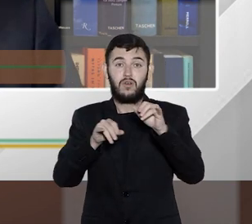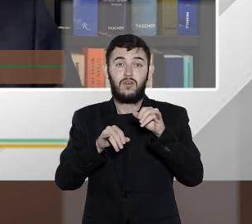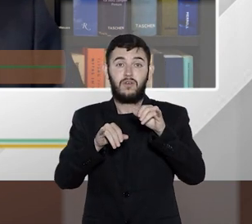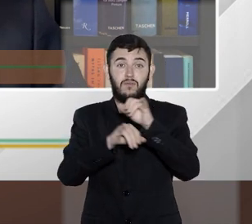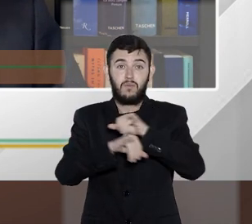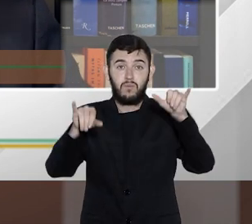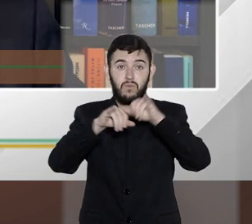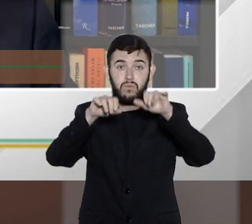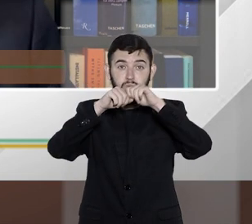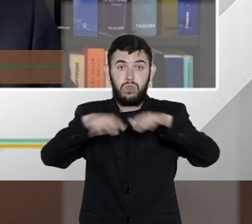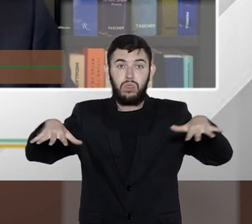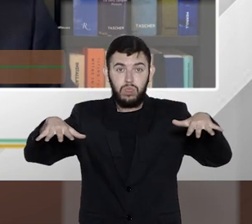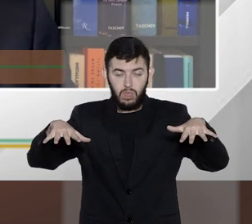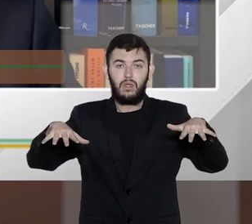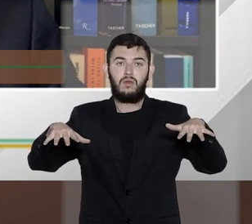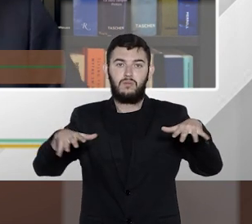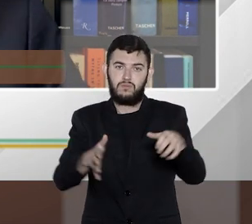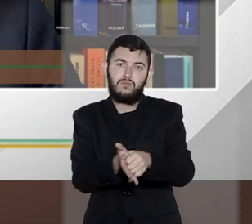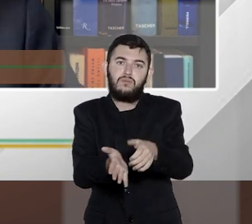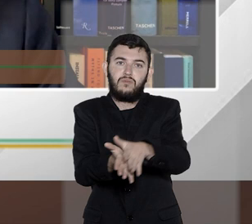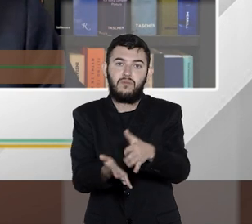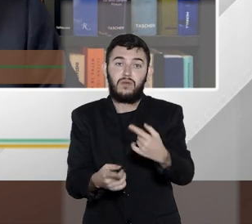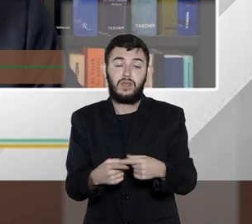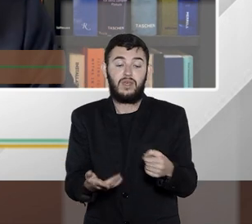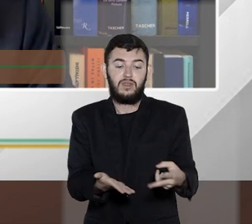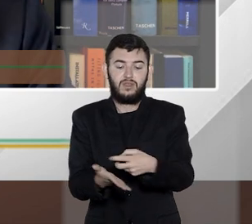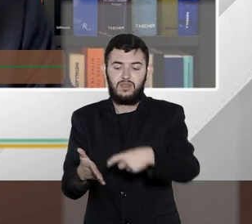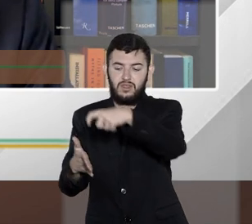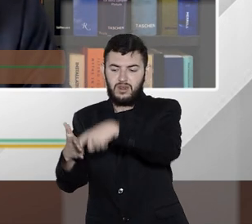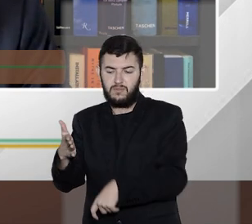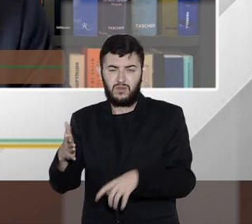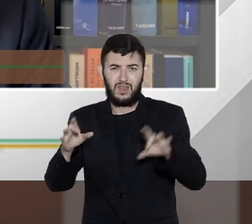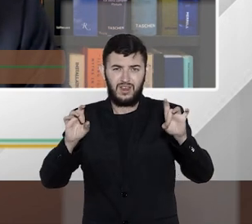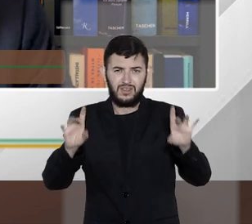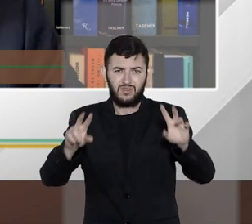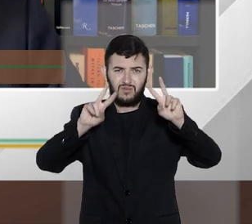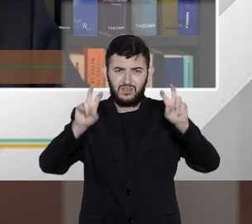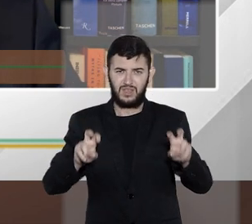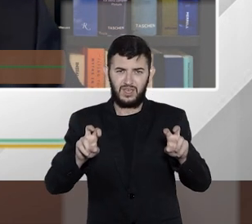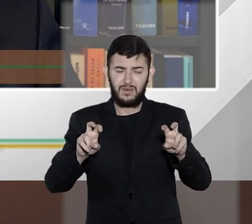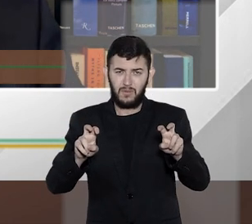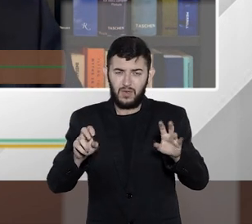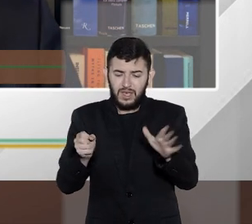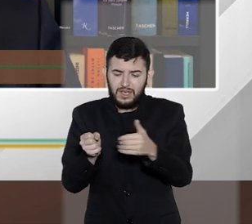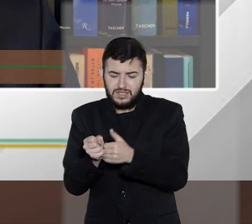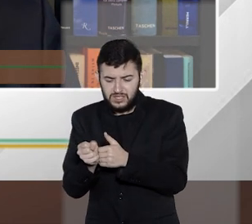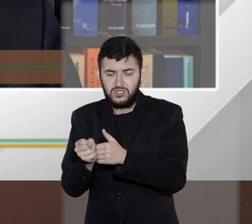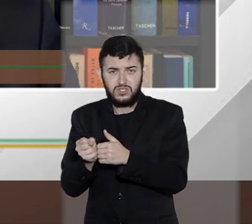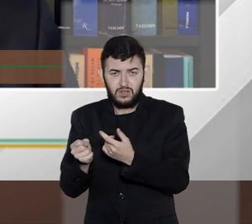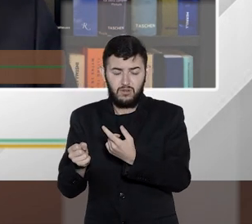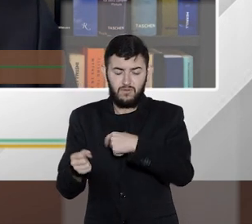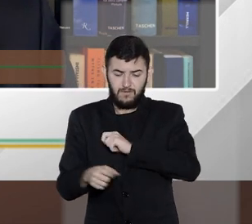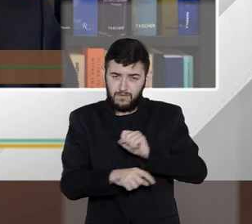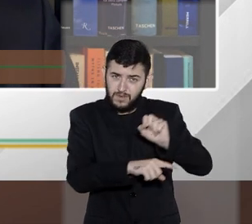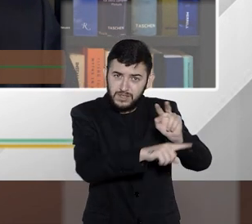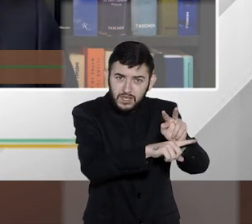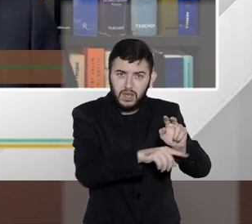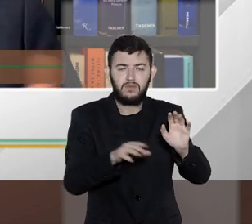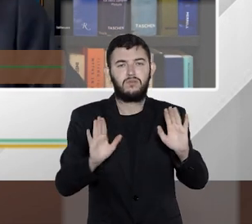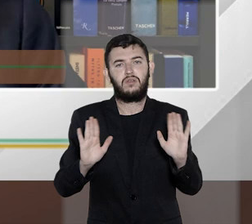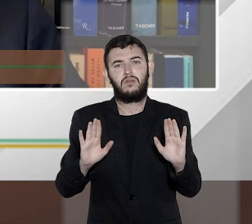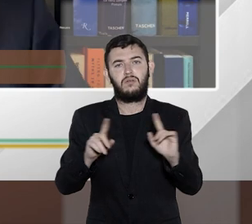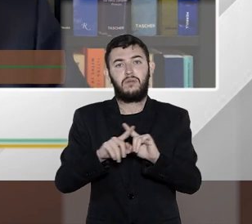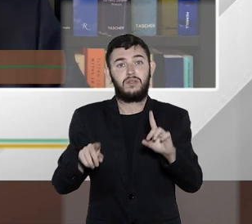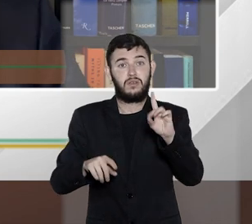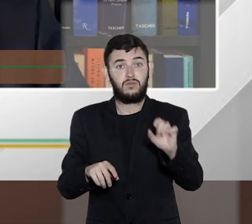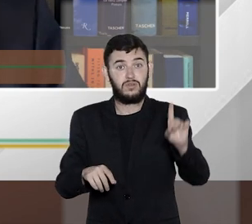tributários não são tão somente os dados do sigilo fiscal, mas sim os dados pessoais das pessoas que